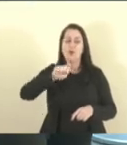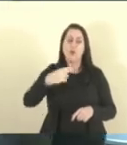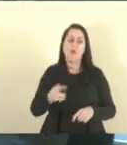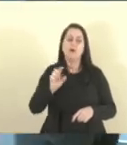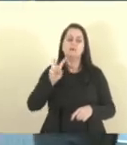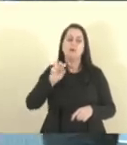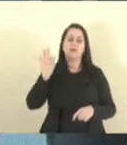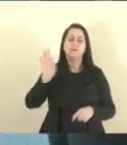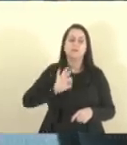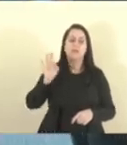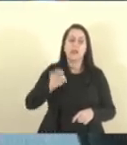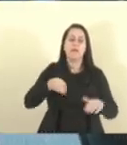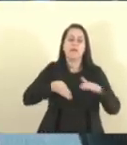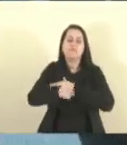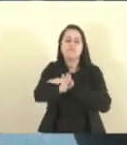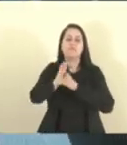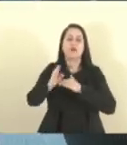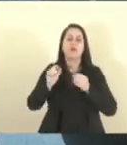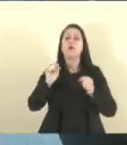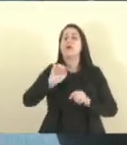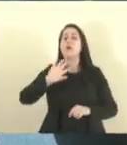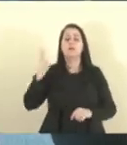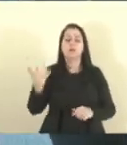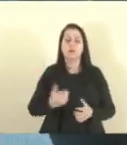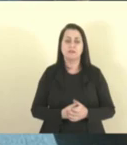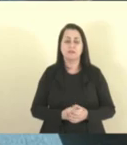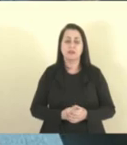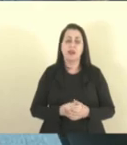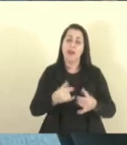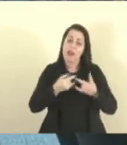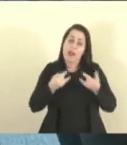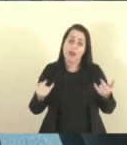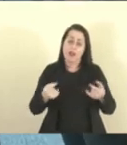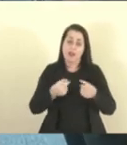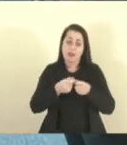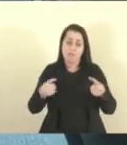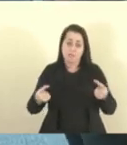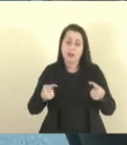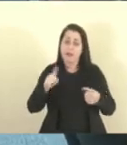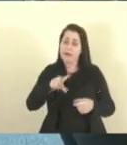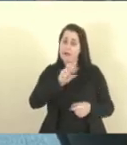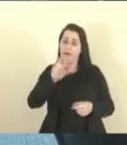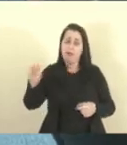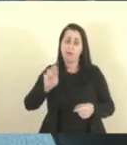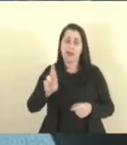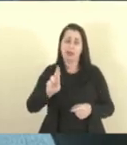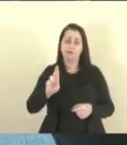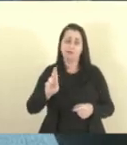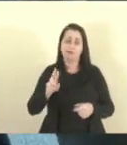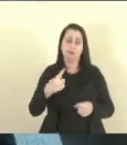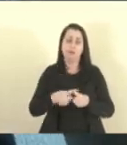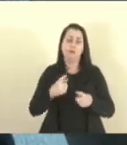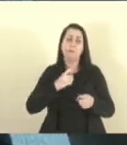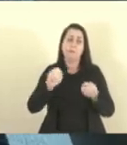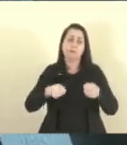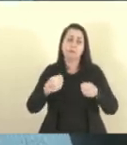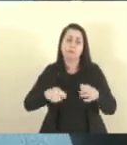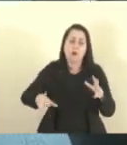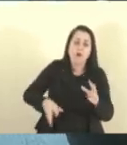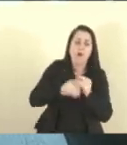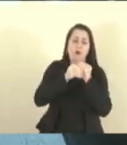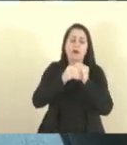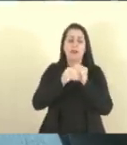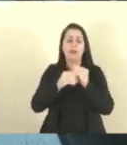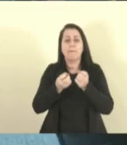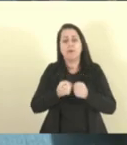entrar no evento. O é que isso vai acontecer? O ingresso vai ser 500 reais para quem não está no benefício. Ou seja, um